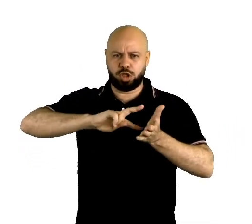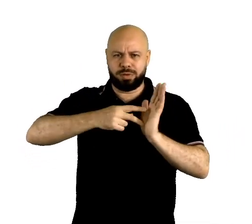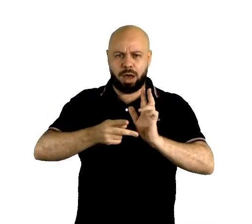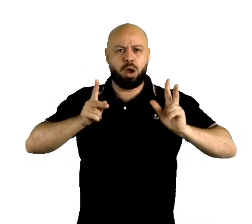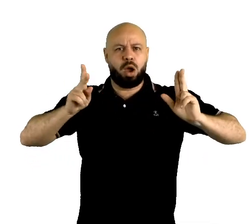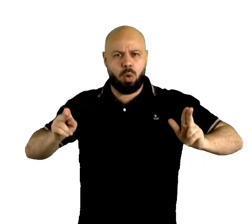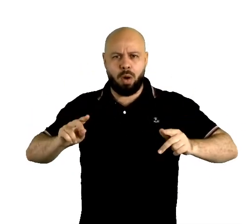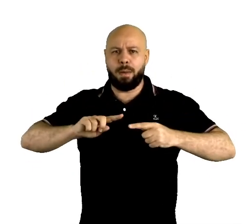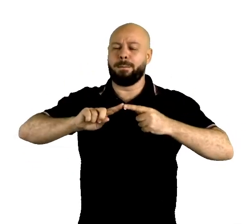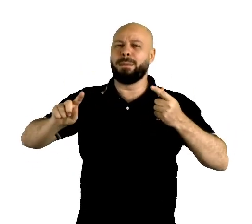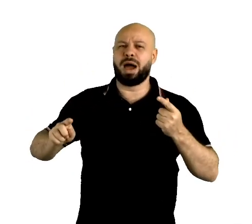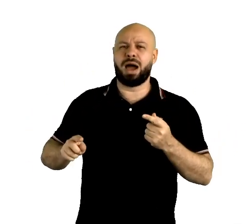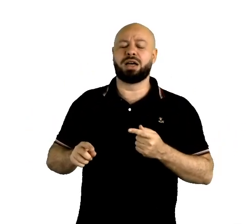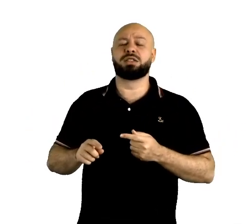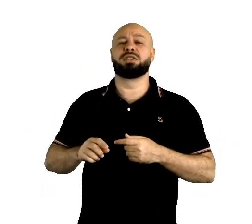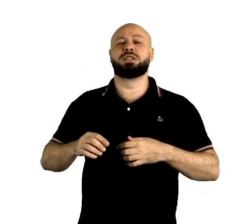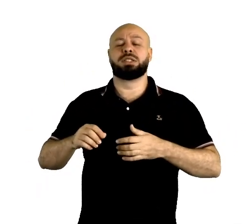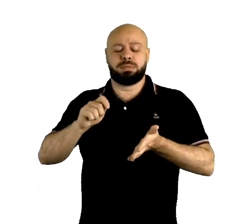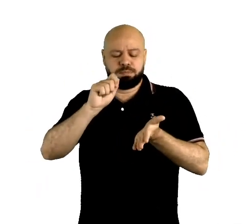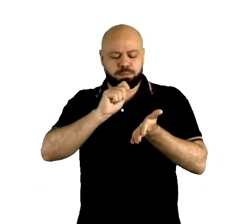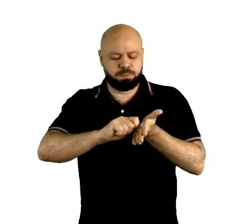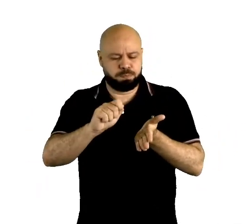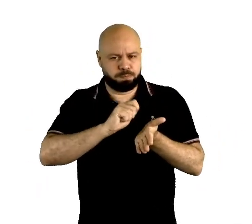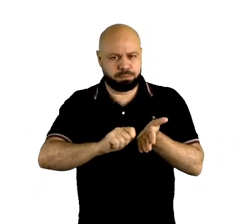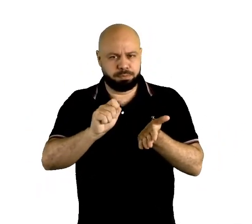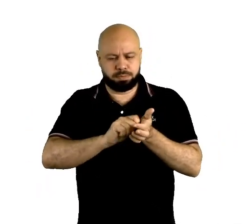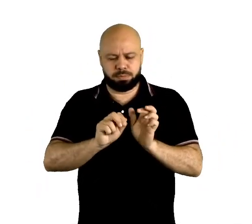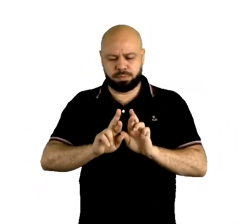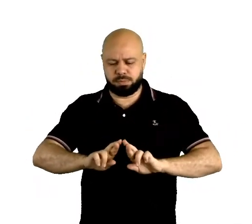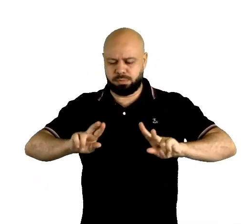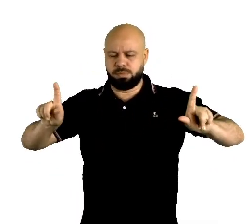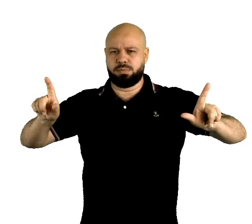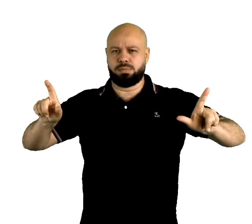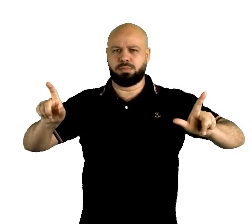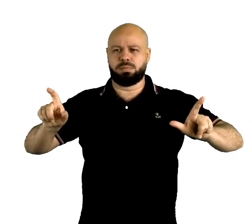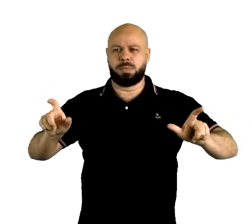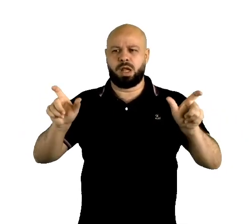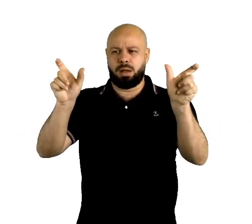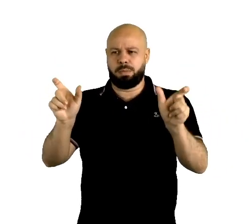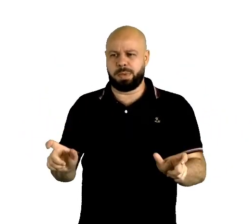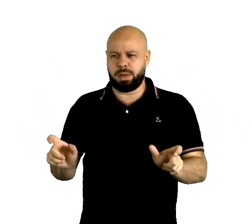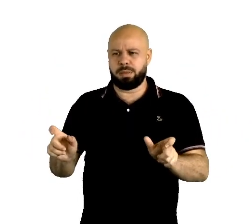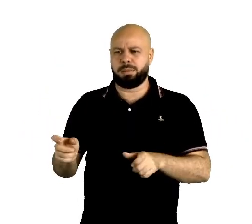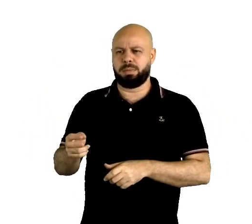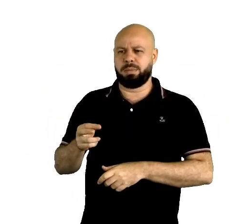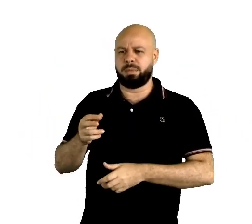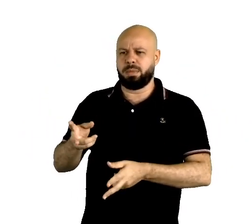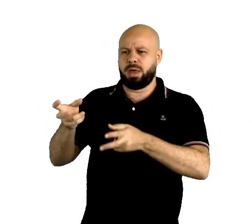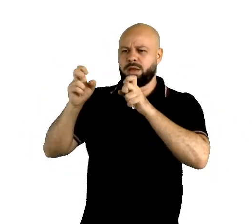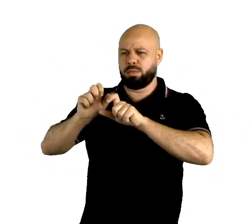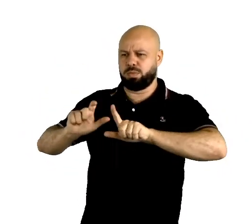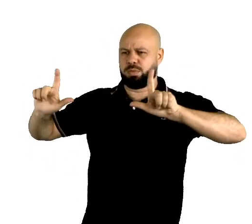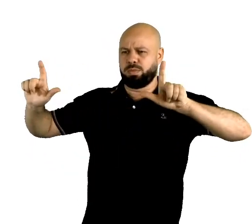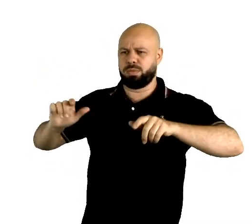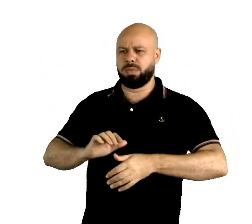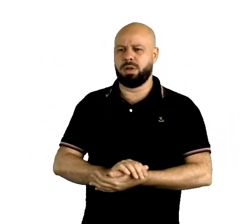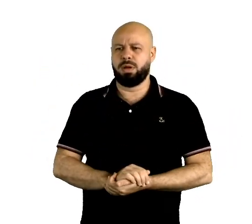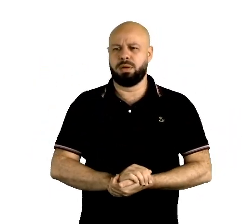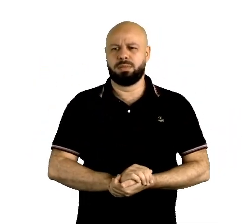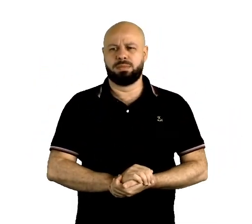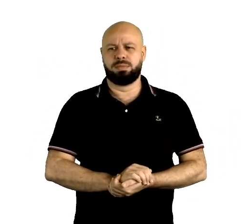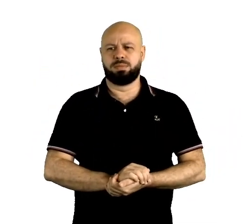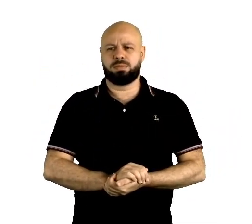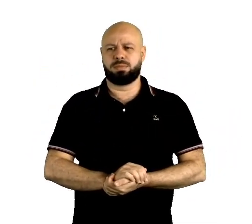mesmos. No entanto, a escrita é diferente, como vocês podem notar aí no slide. O